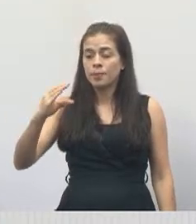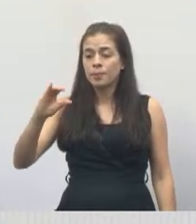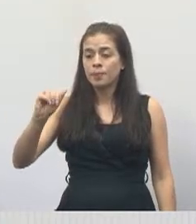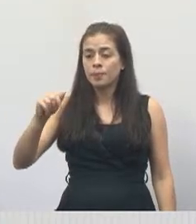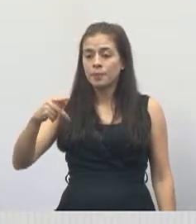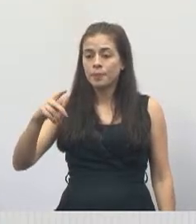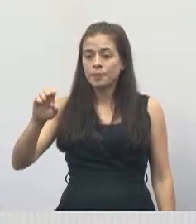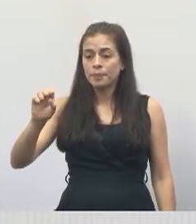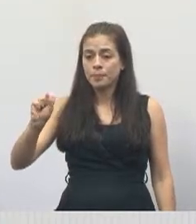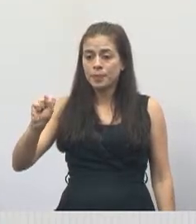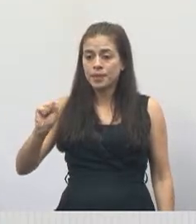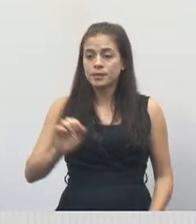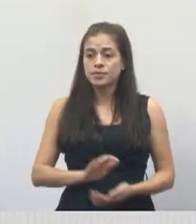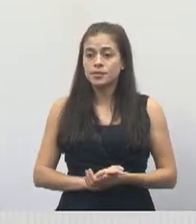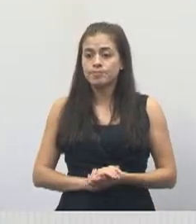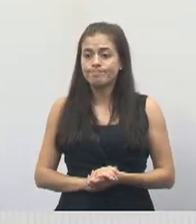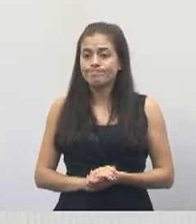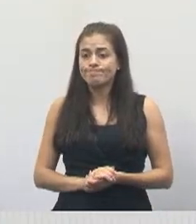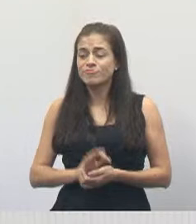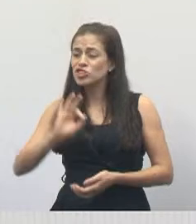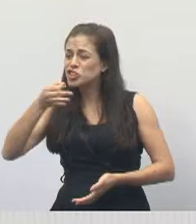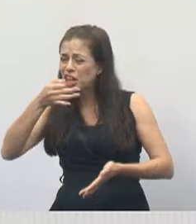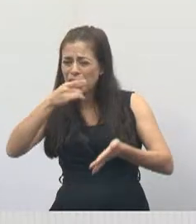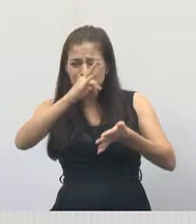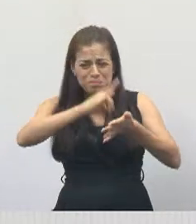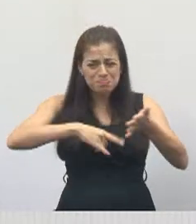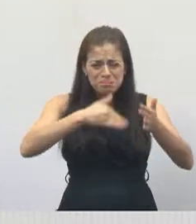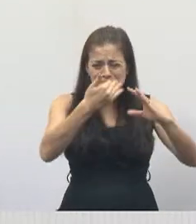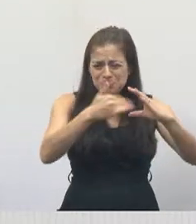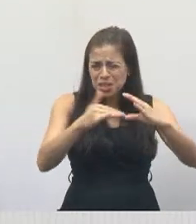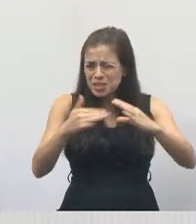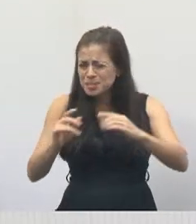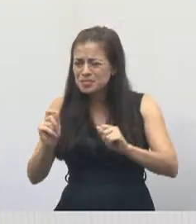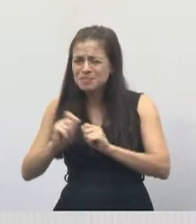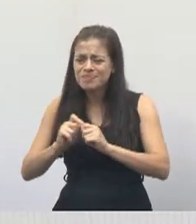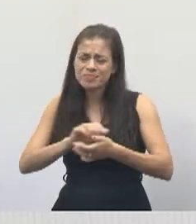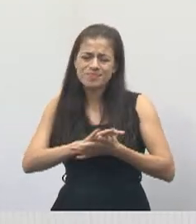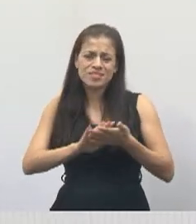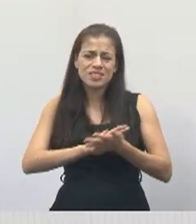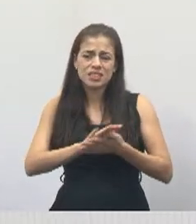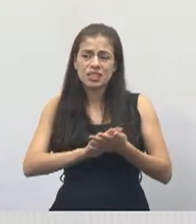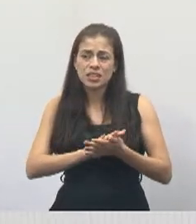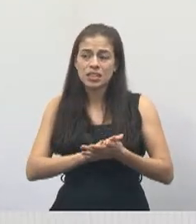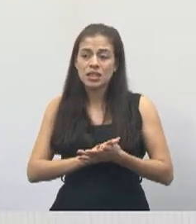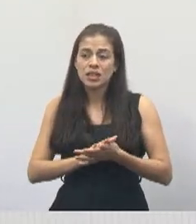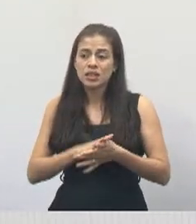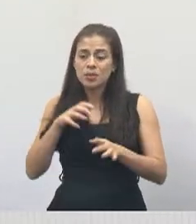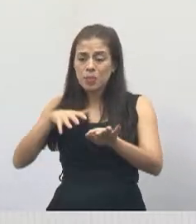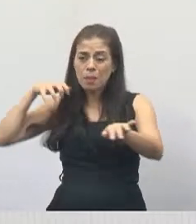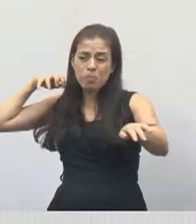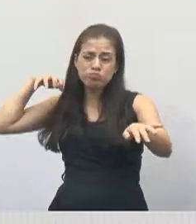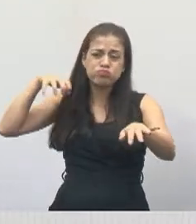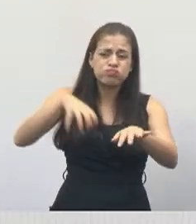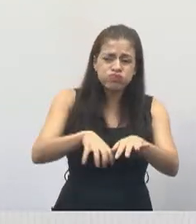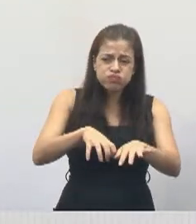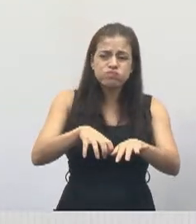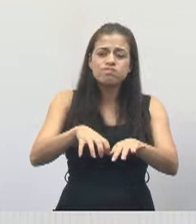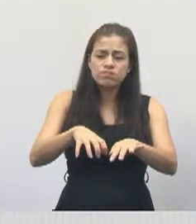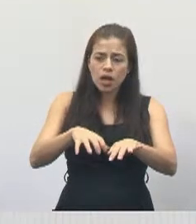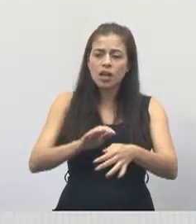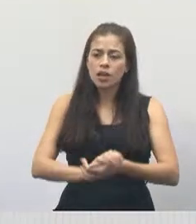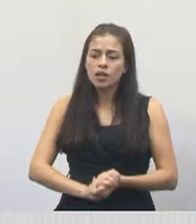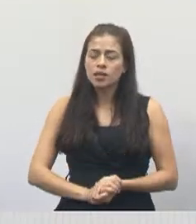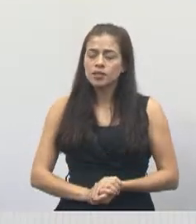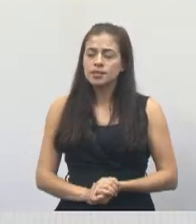E não fez, e o homem reclama. E quando o cara vai lá, o cara desce com tudo. Desce com